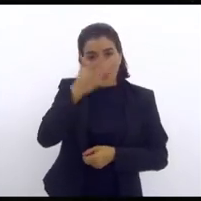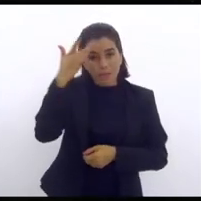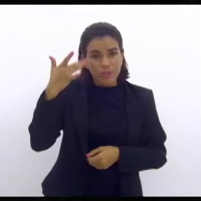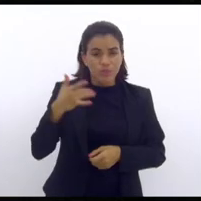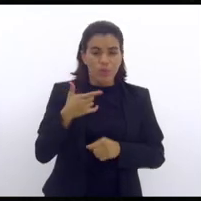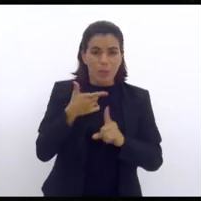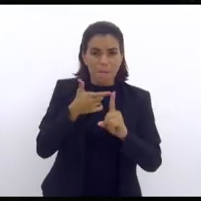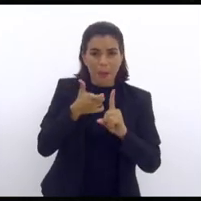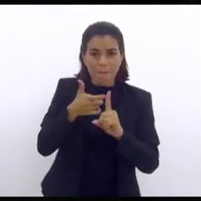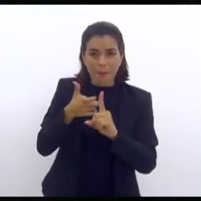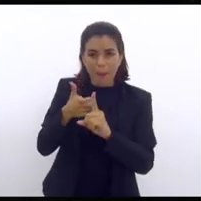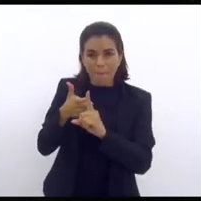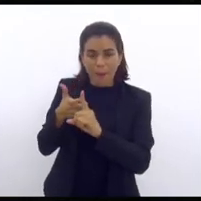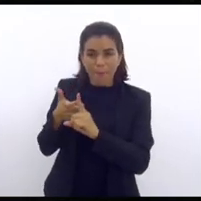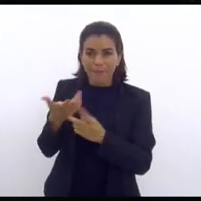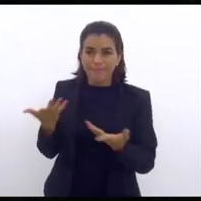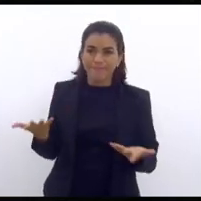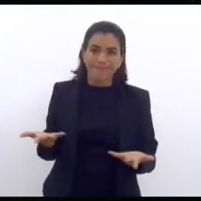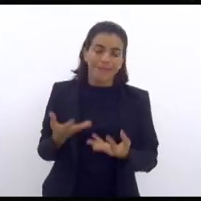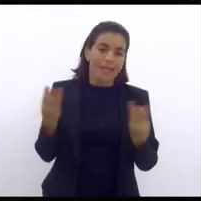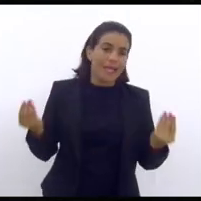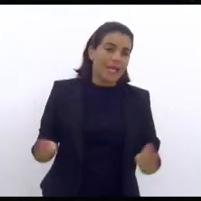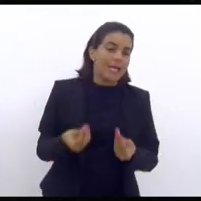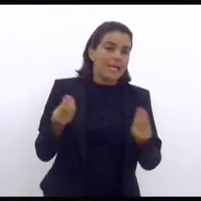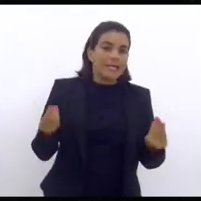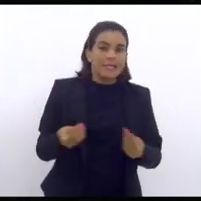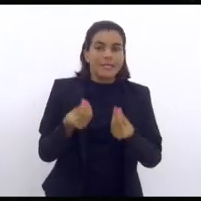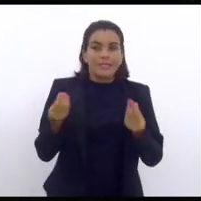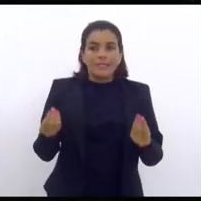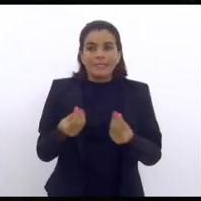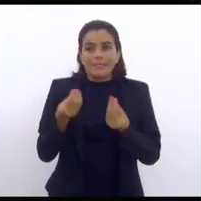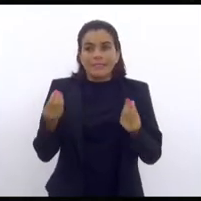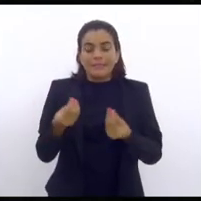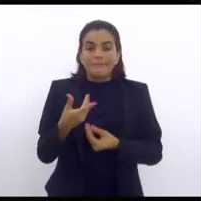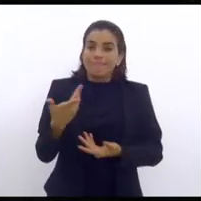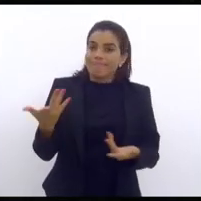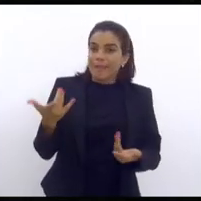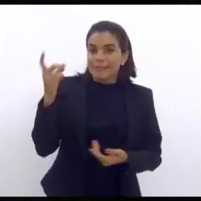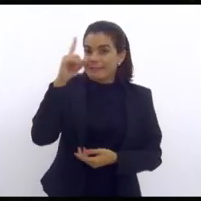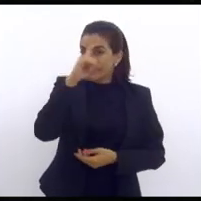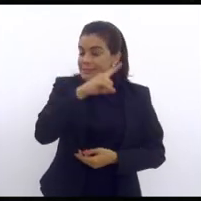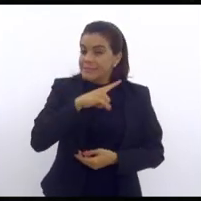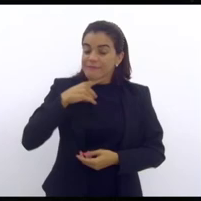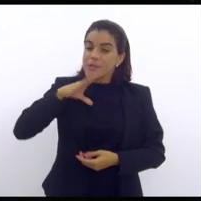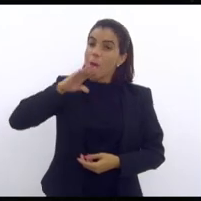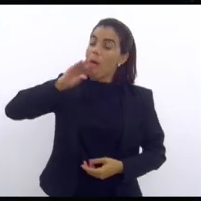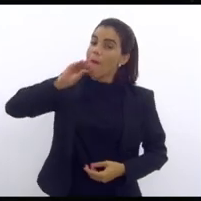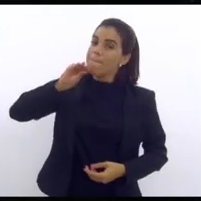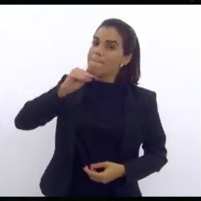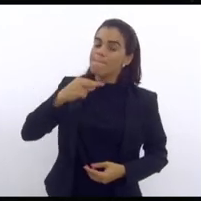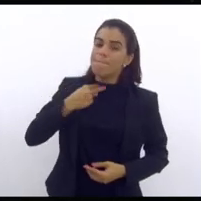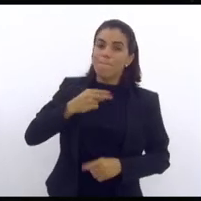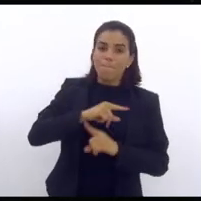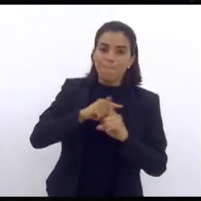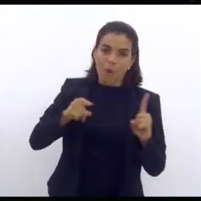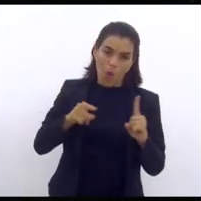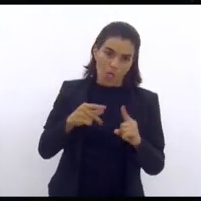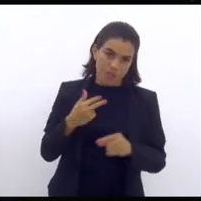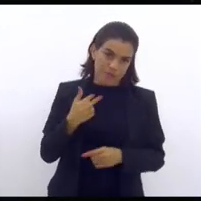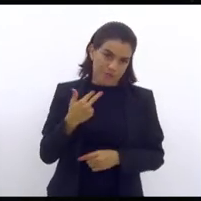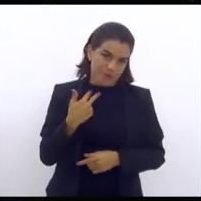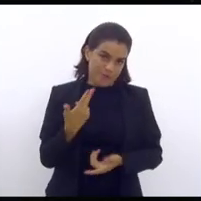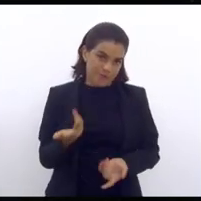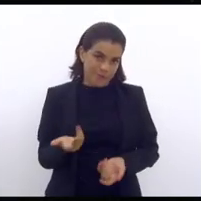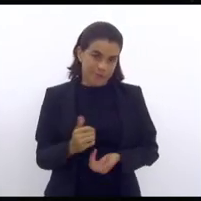não tem que... Ai, gente. Dá até uma gagueira, porque o que eu quero falar aqui, eu não posso, às vezes você sabe que eu posso.